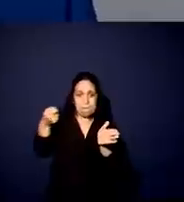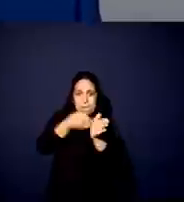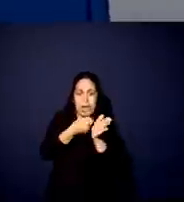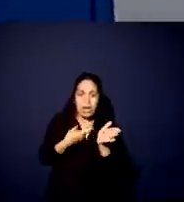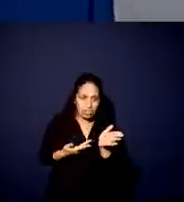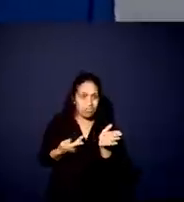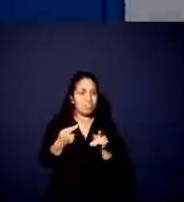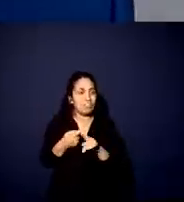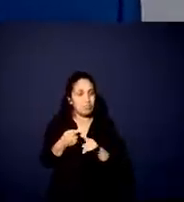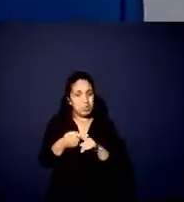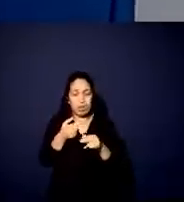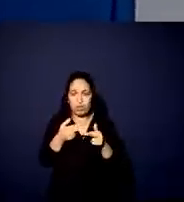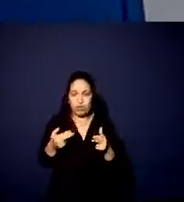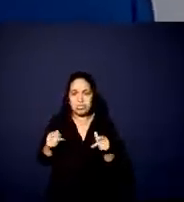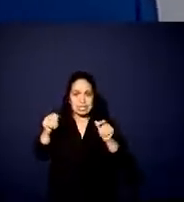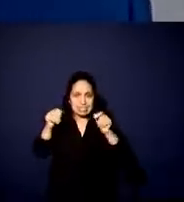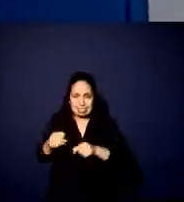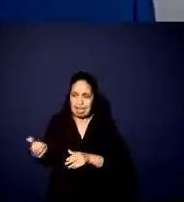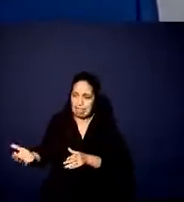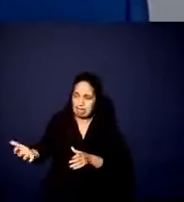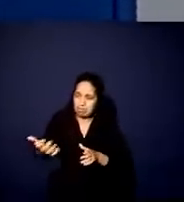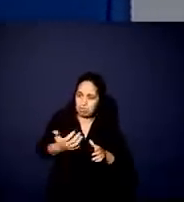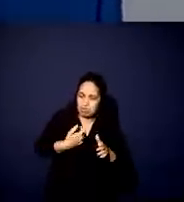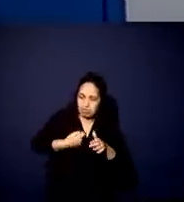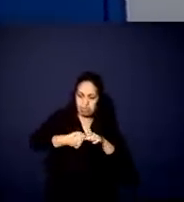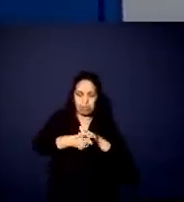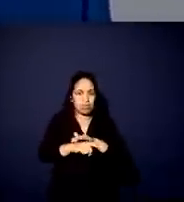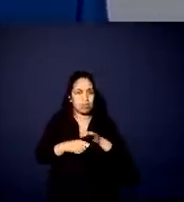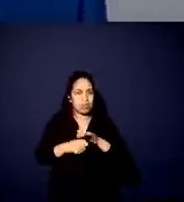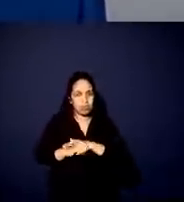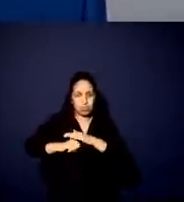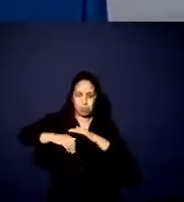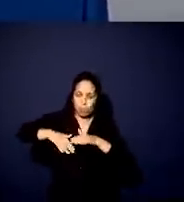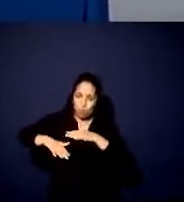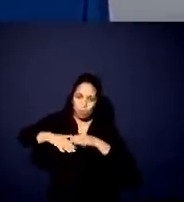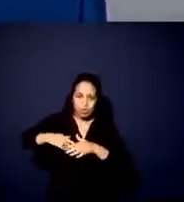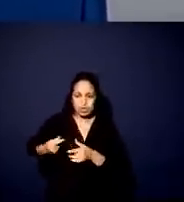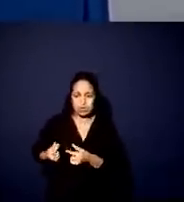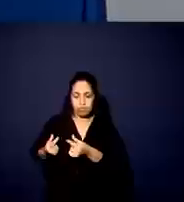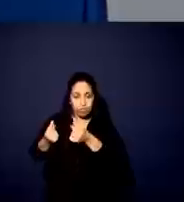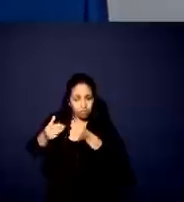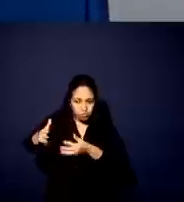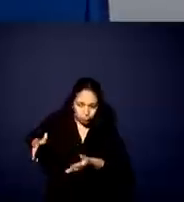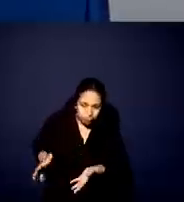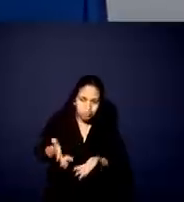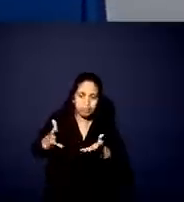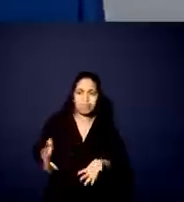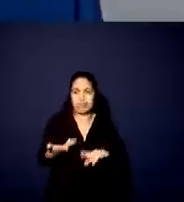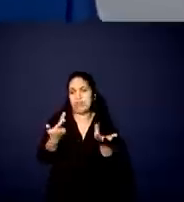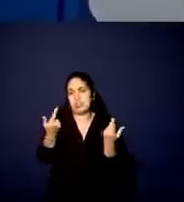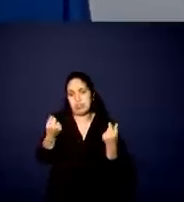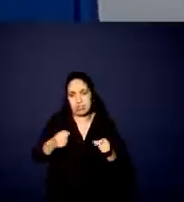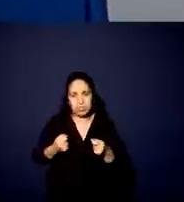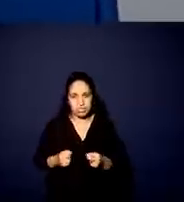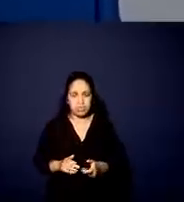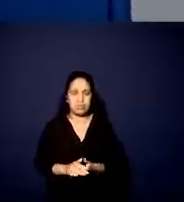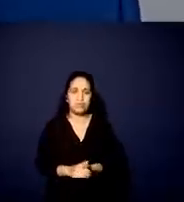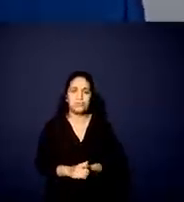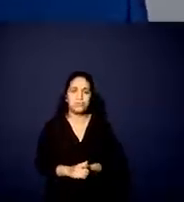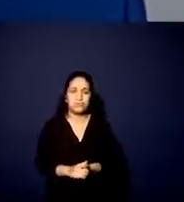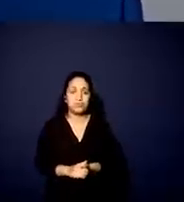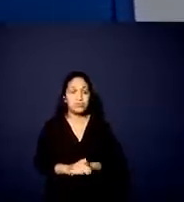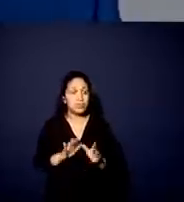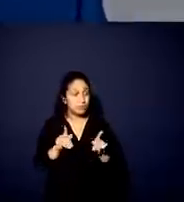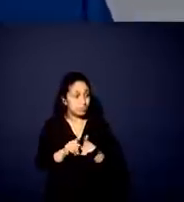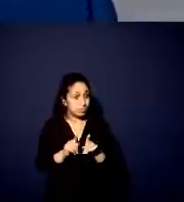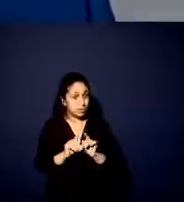trazendo aquilo que pode trazer o investimento, que pode movimentar a economia, gerar impulsão, que é o que a gente está precisando. E também